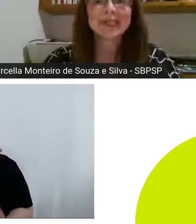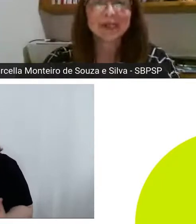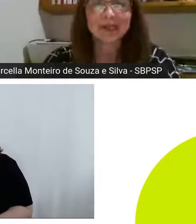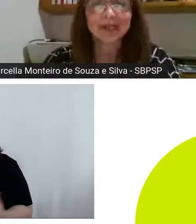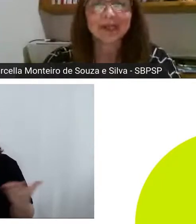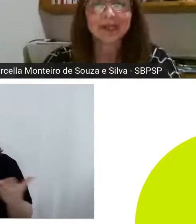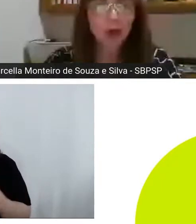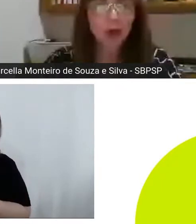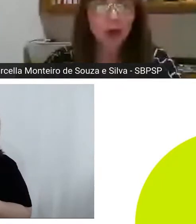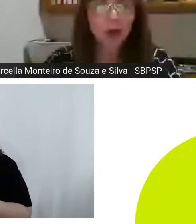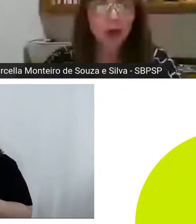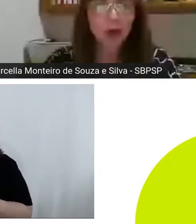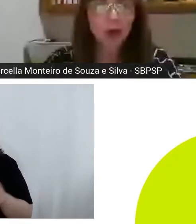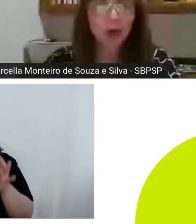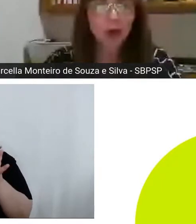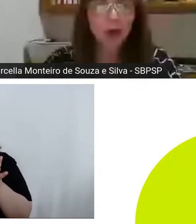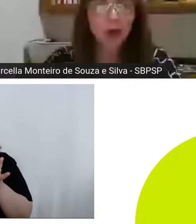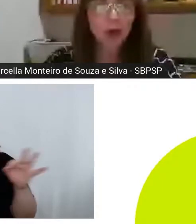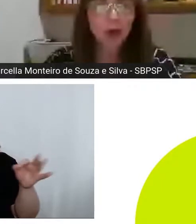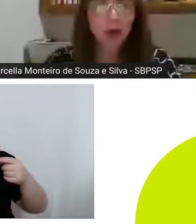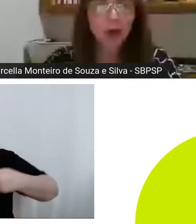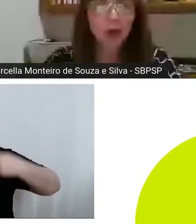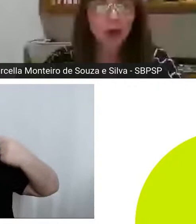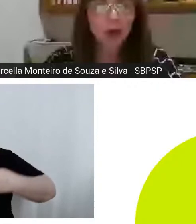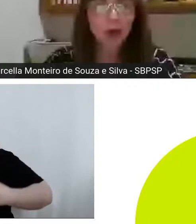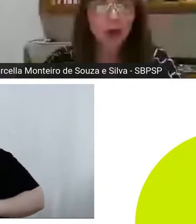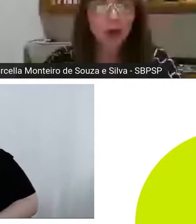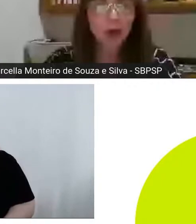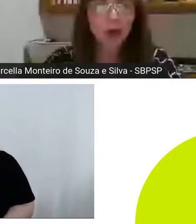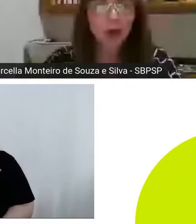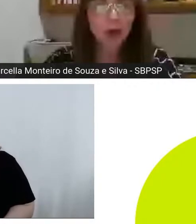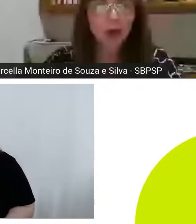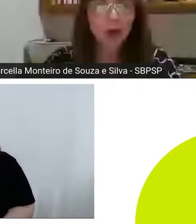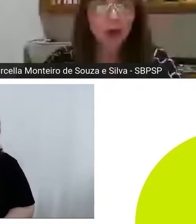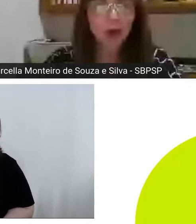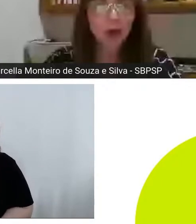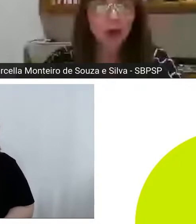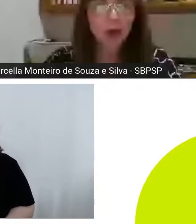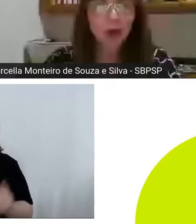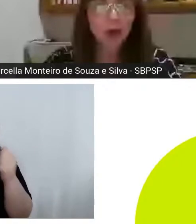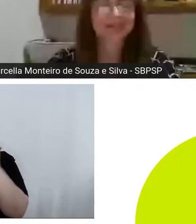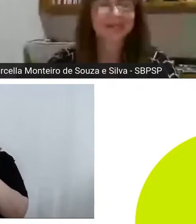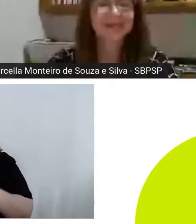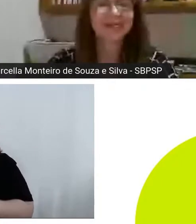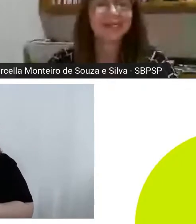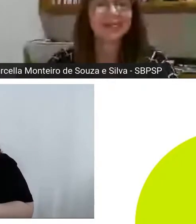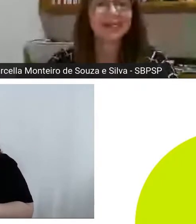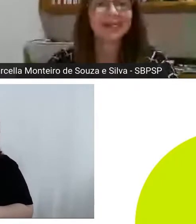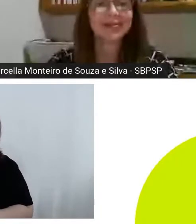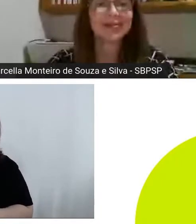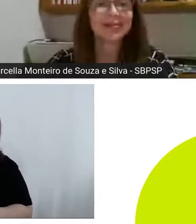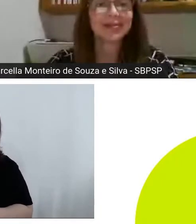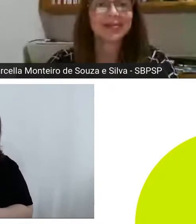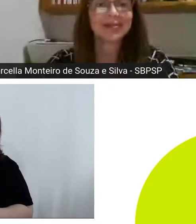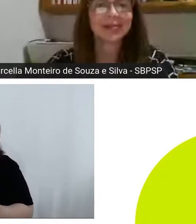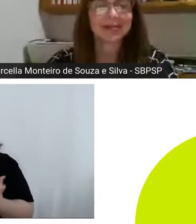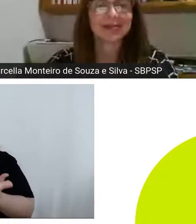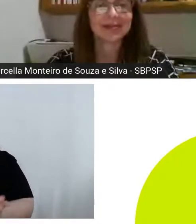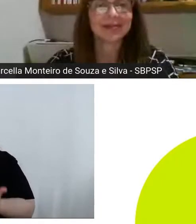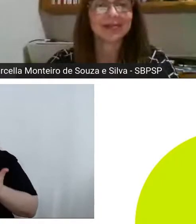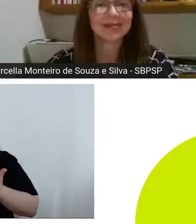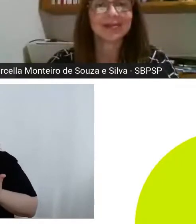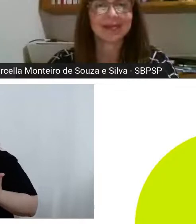E um ótimo debate para a gente. Um prazer estar aqui com vocês. Seja bem-vinda, Marcela.